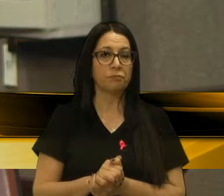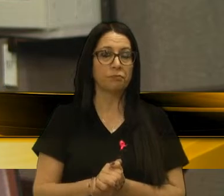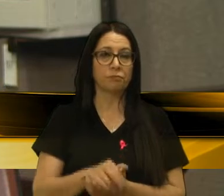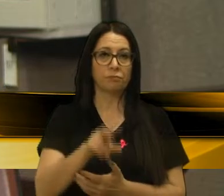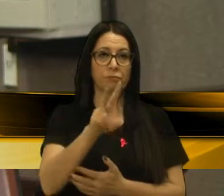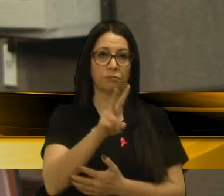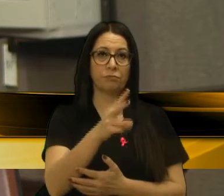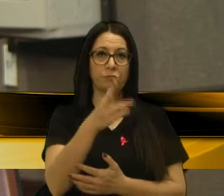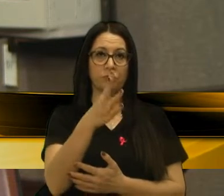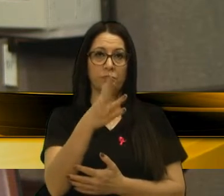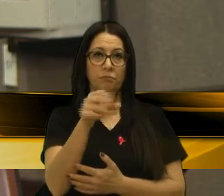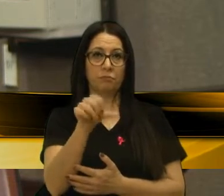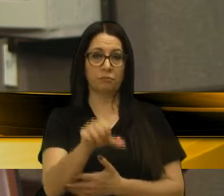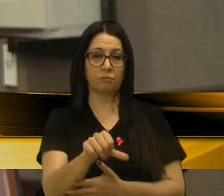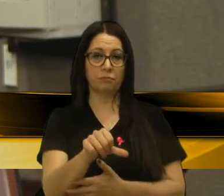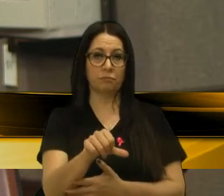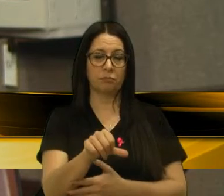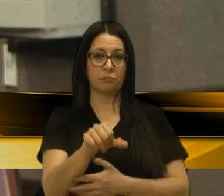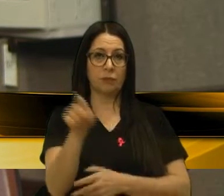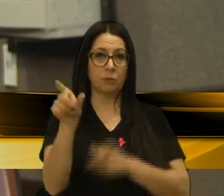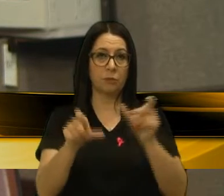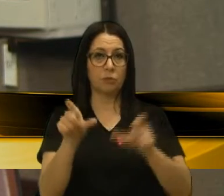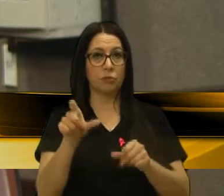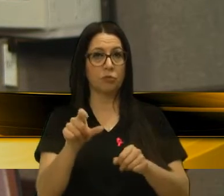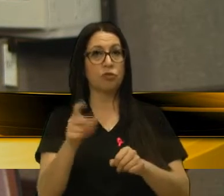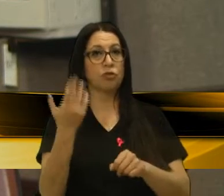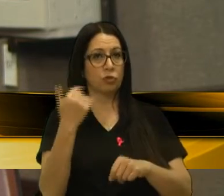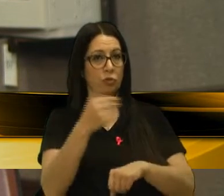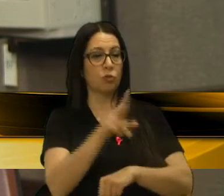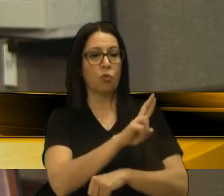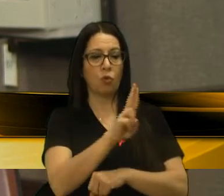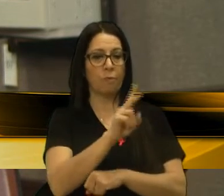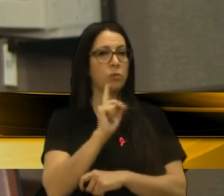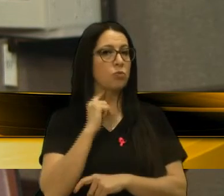que 249 indivíduos tinham passagem pela polícia.